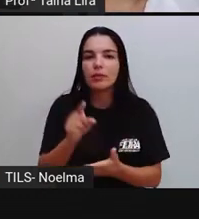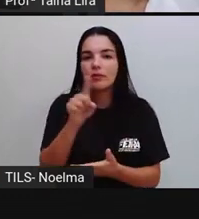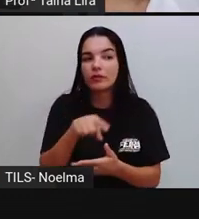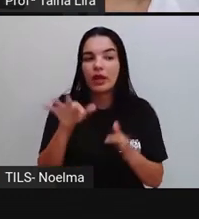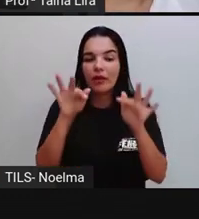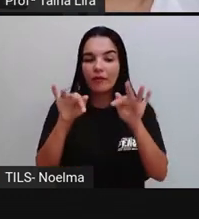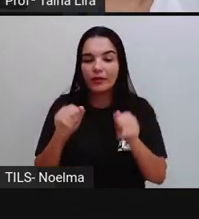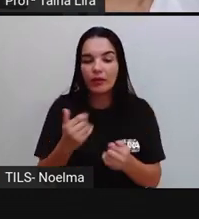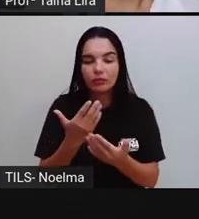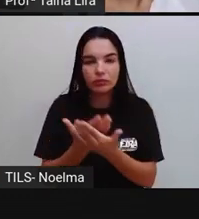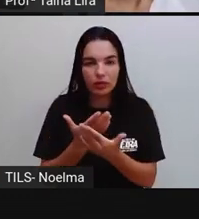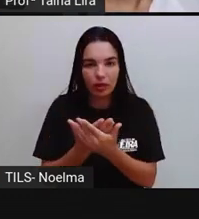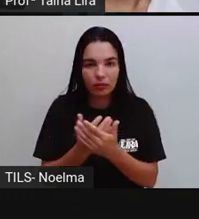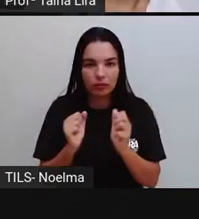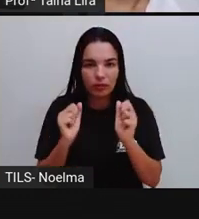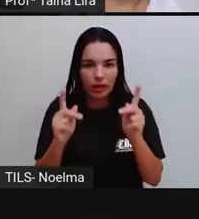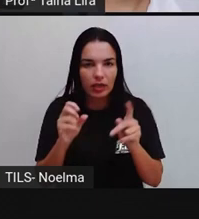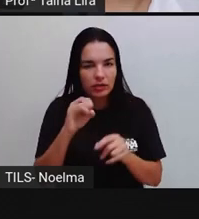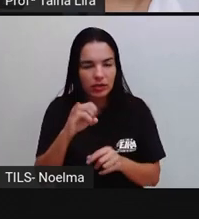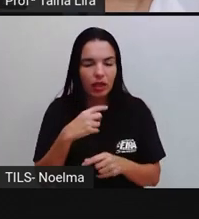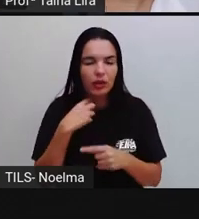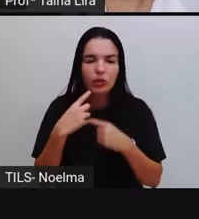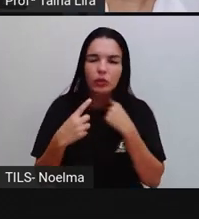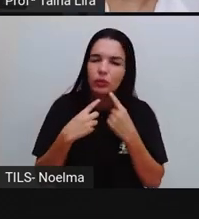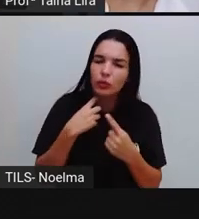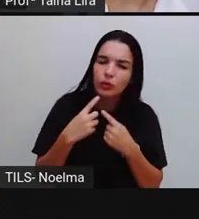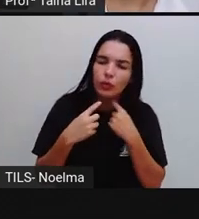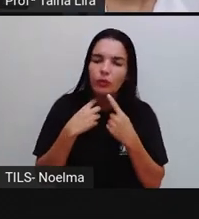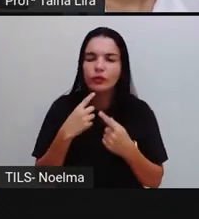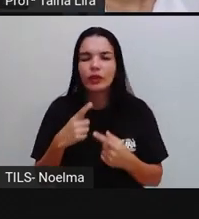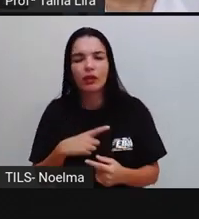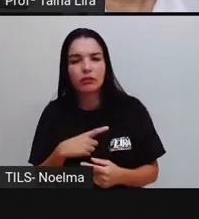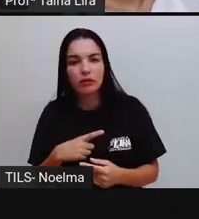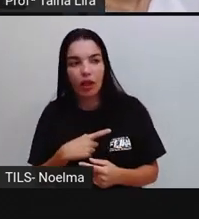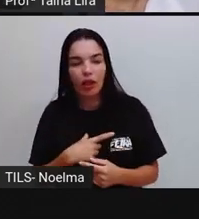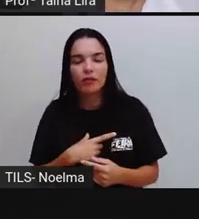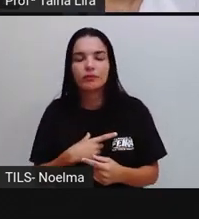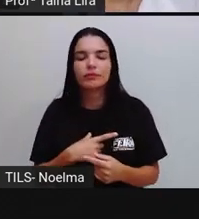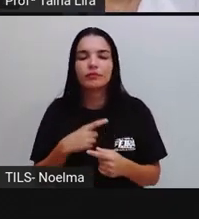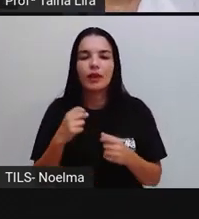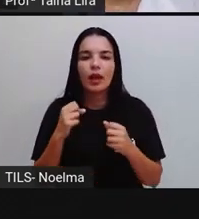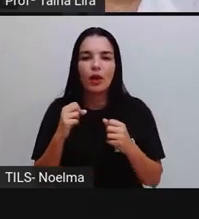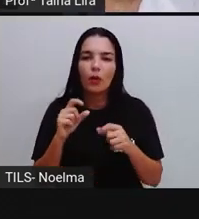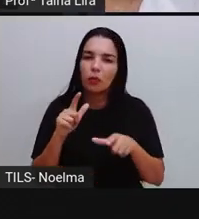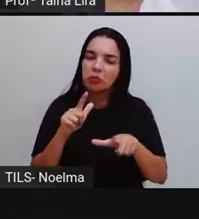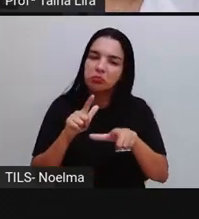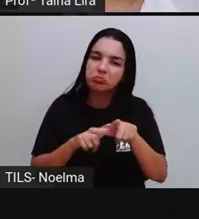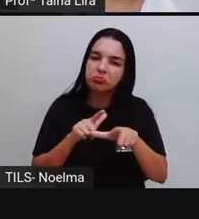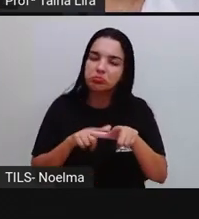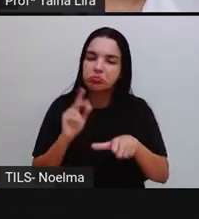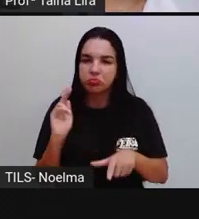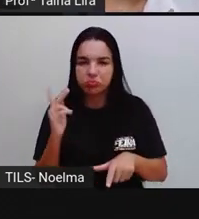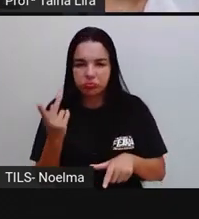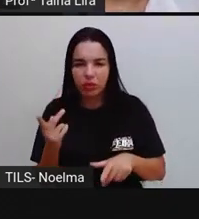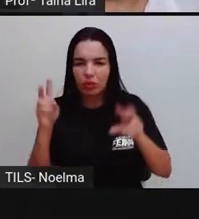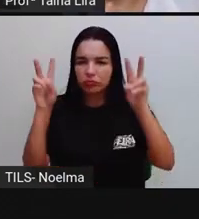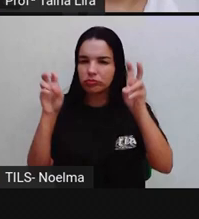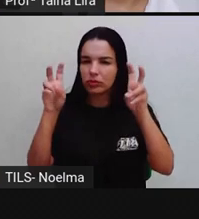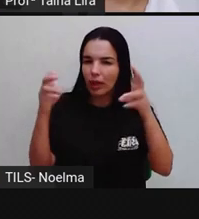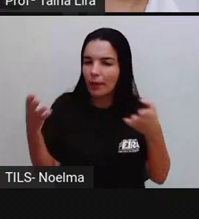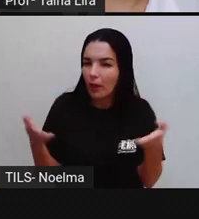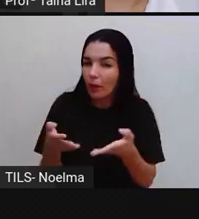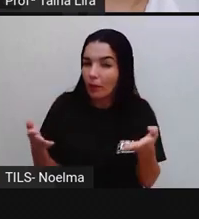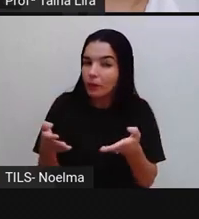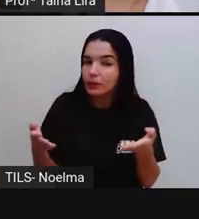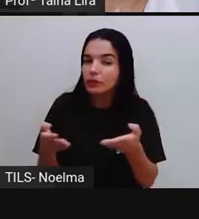no final de cada aula, Se vocês ficaram ainda com alguma dúvida, Tá? Sobre algo, né? Que a Pró mostrou aqui